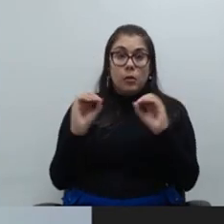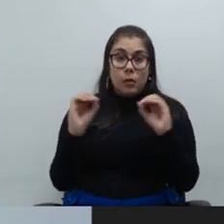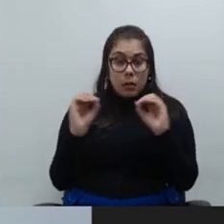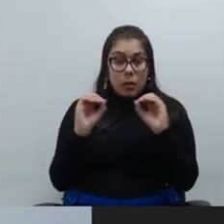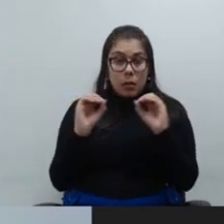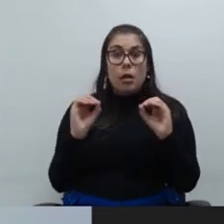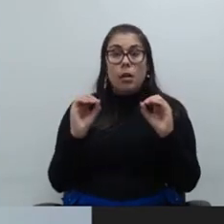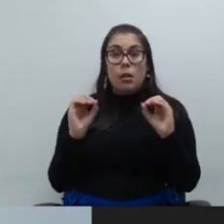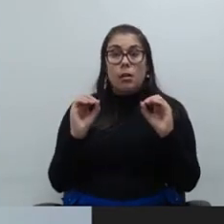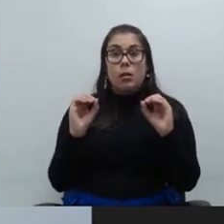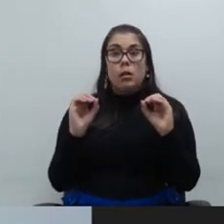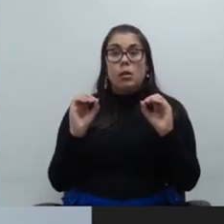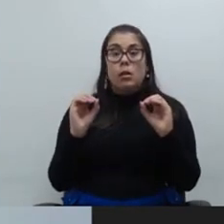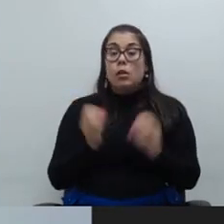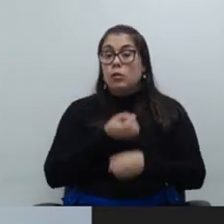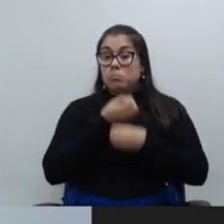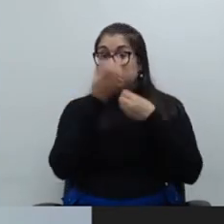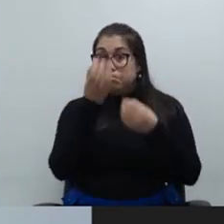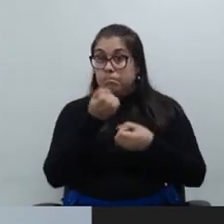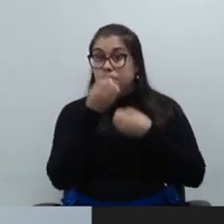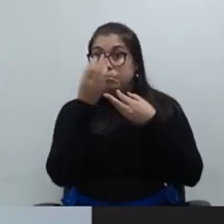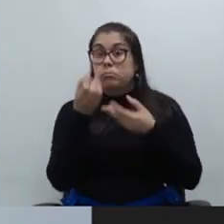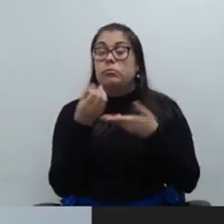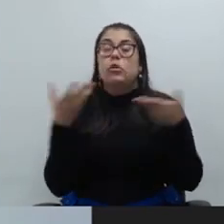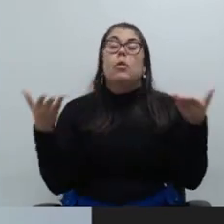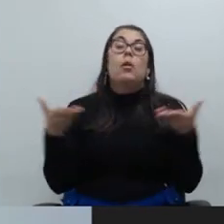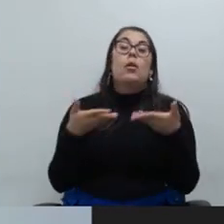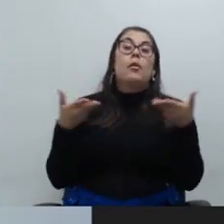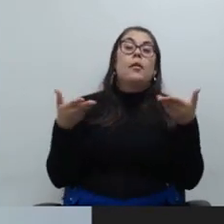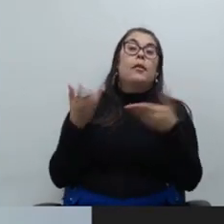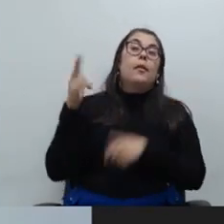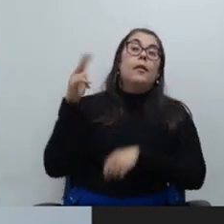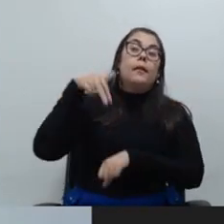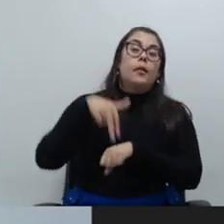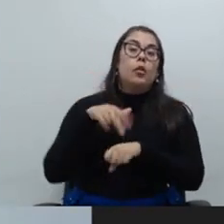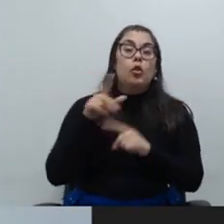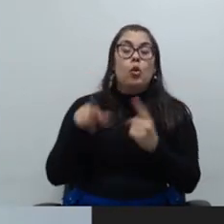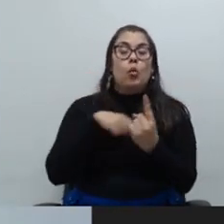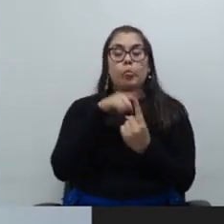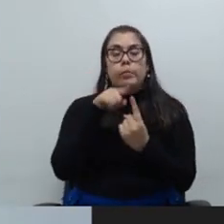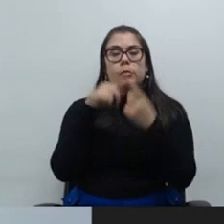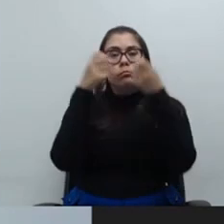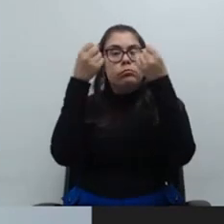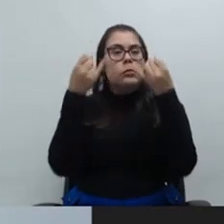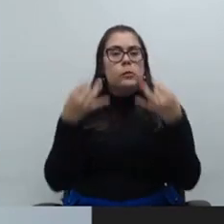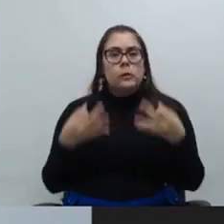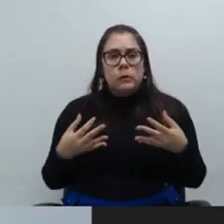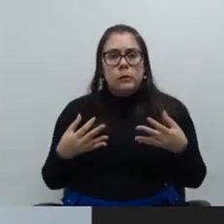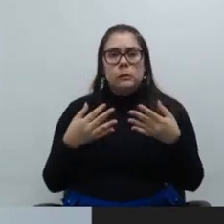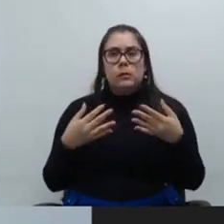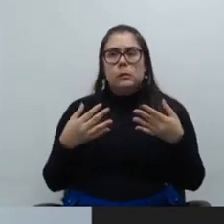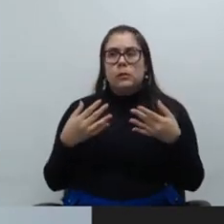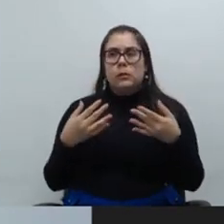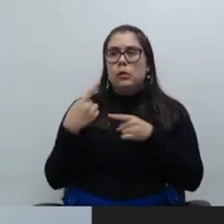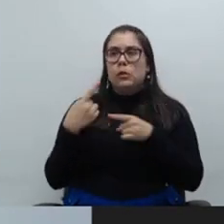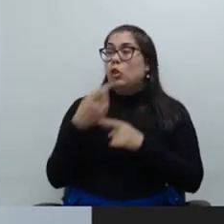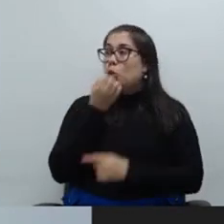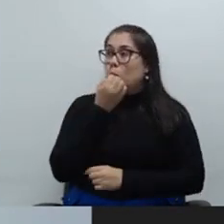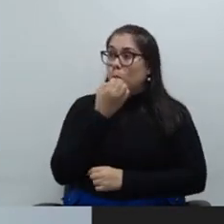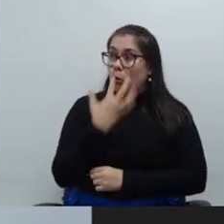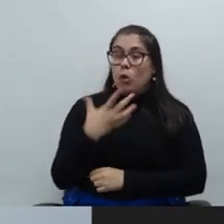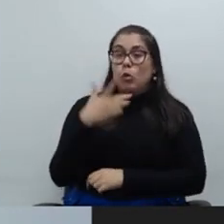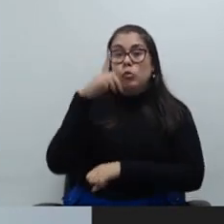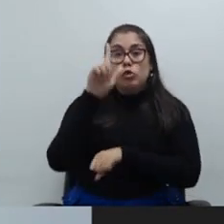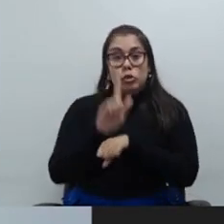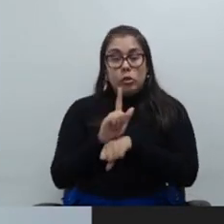o uso da minha fala aqui vem exatamente com esse objetivo de esclarecimento que bom que a gestão já fez esse